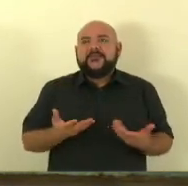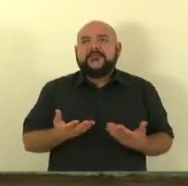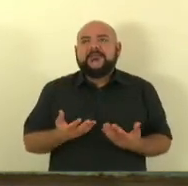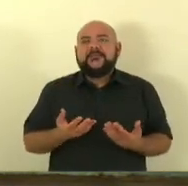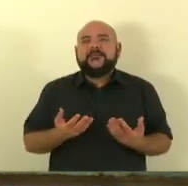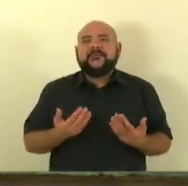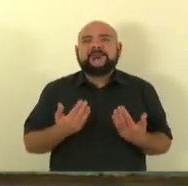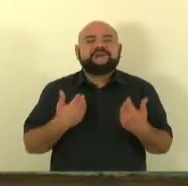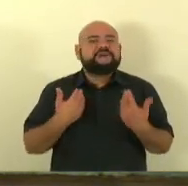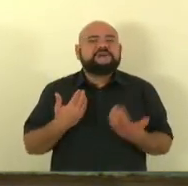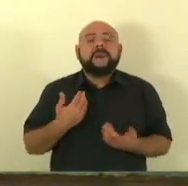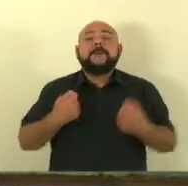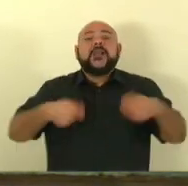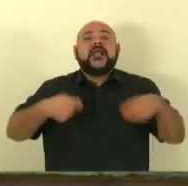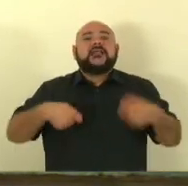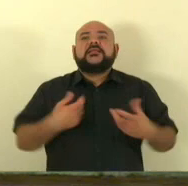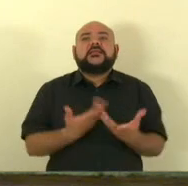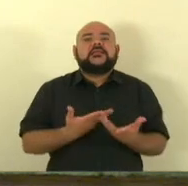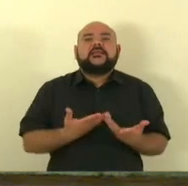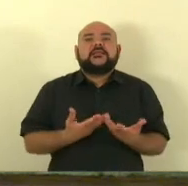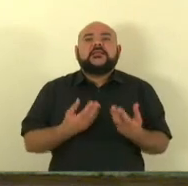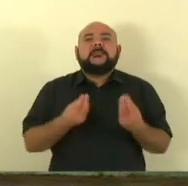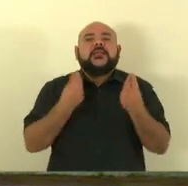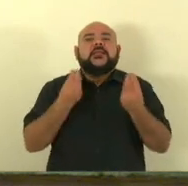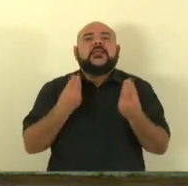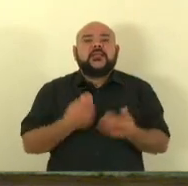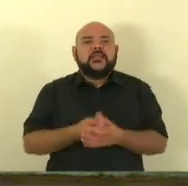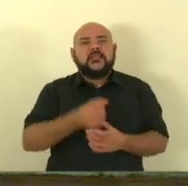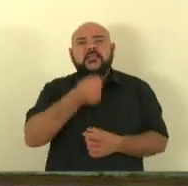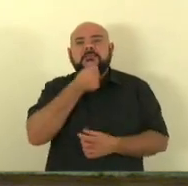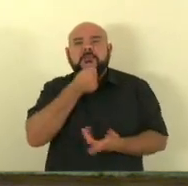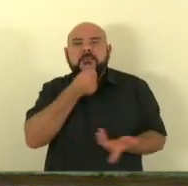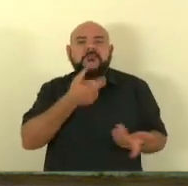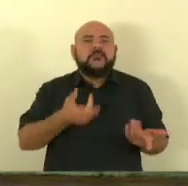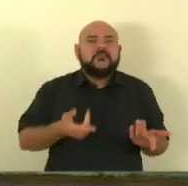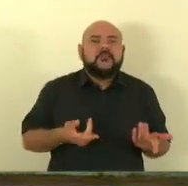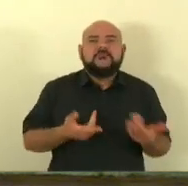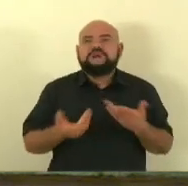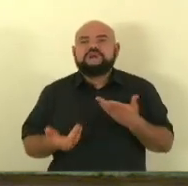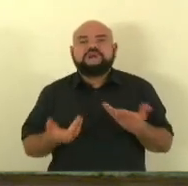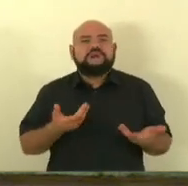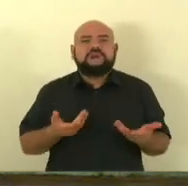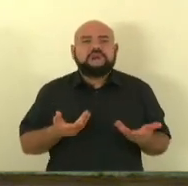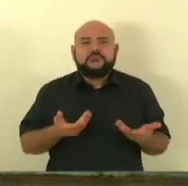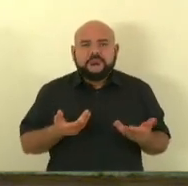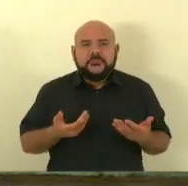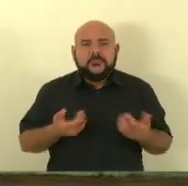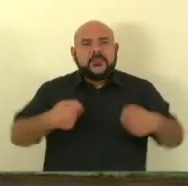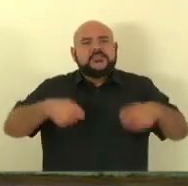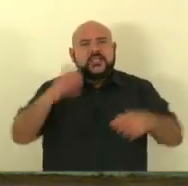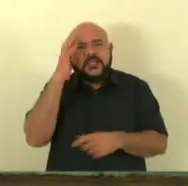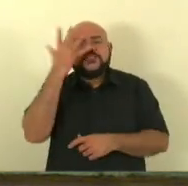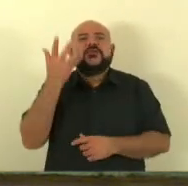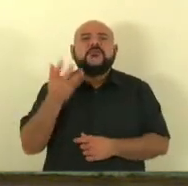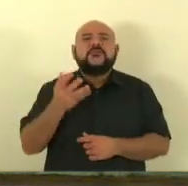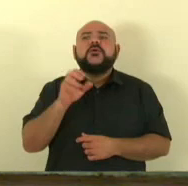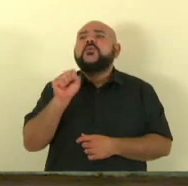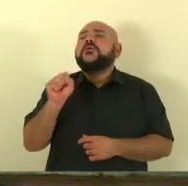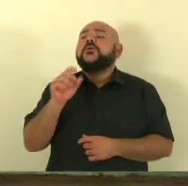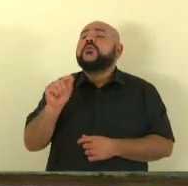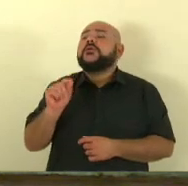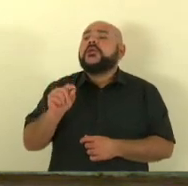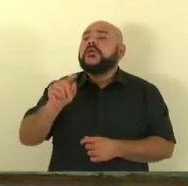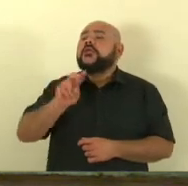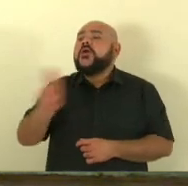furado aqui no microfone adianta sim pegar o nome o que que qual é